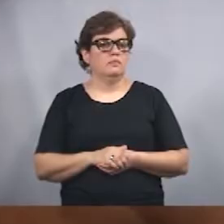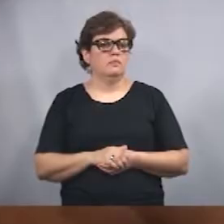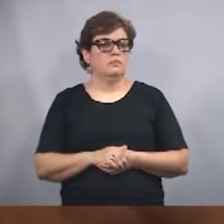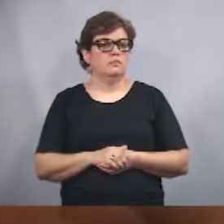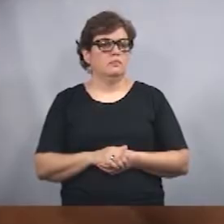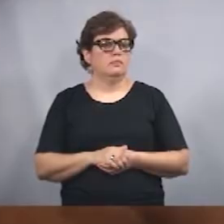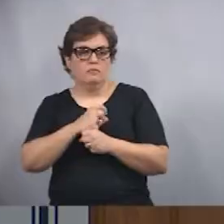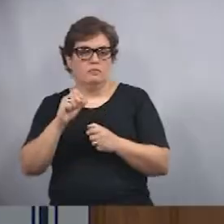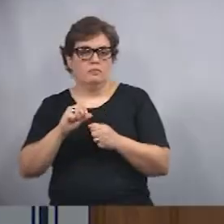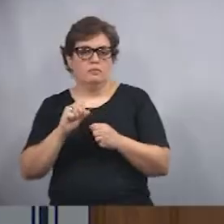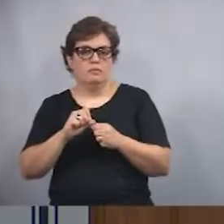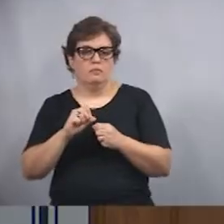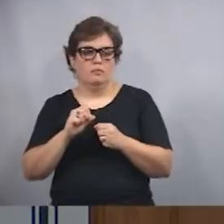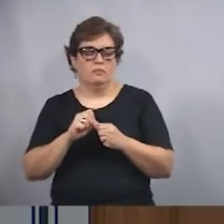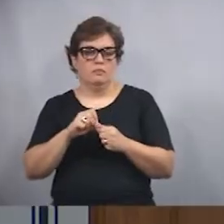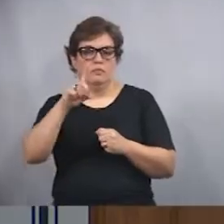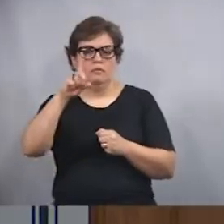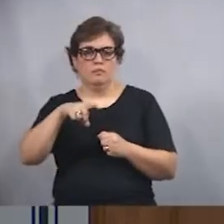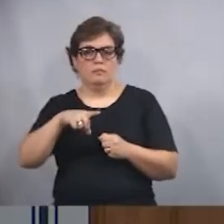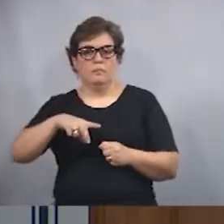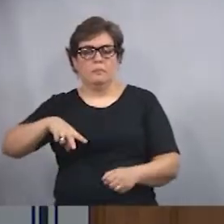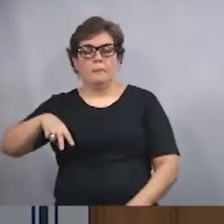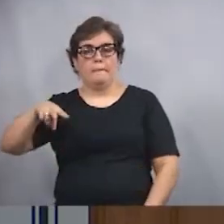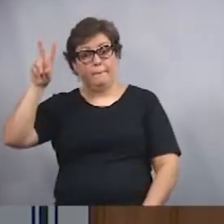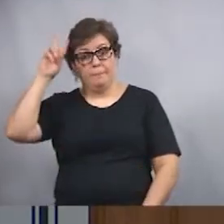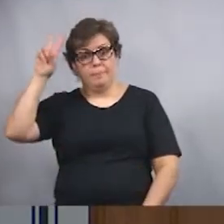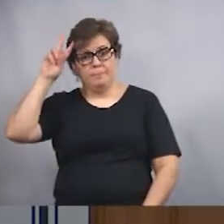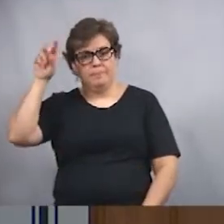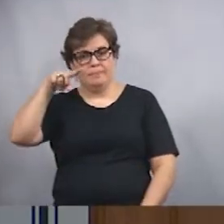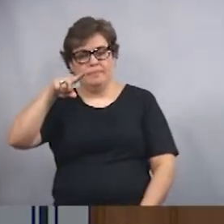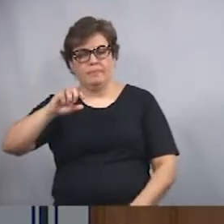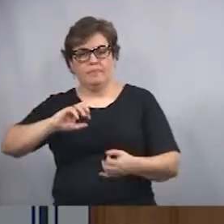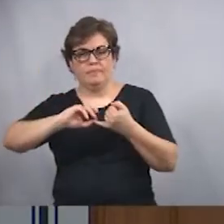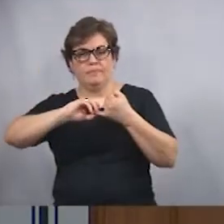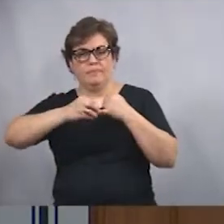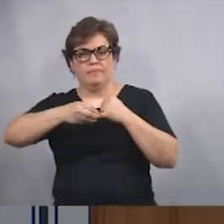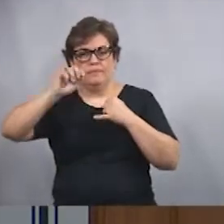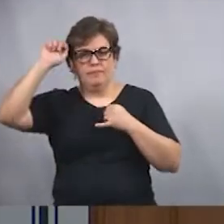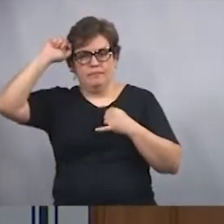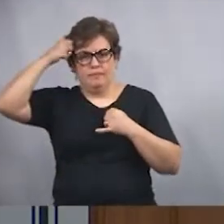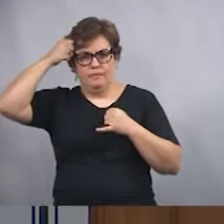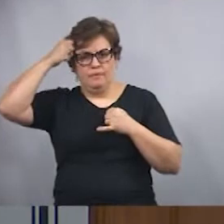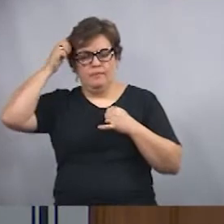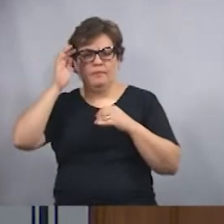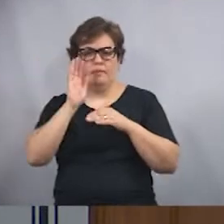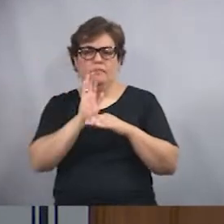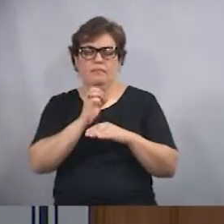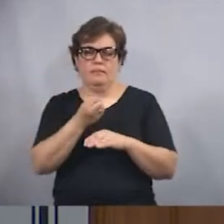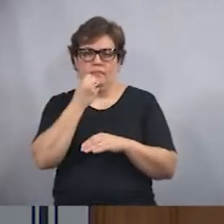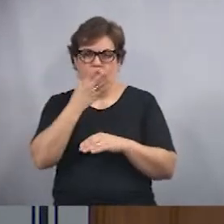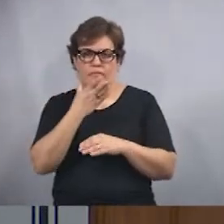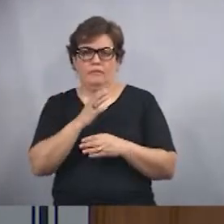Casa do Caminho. Virou tradição a feijoada beneficente e também